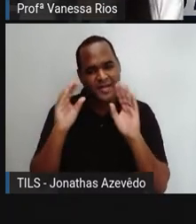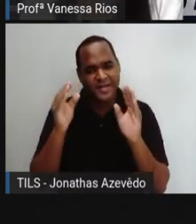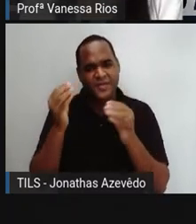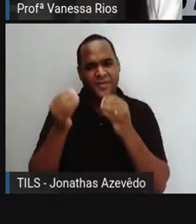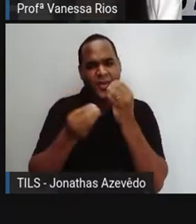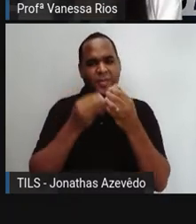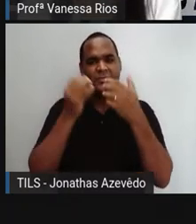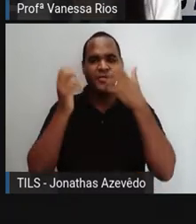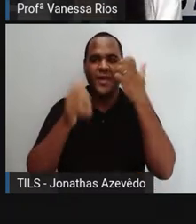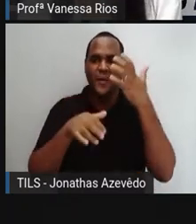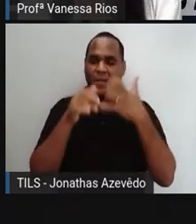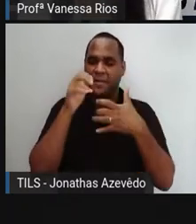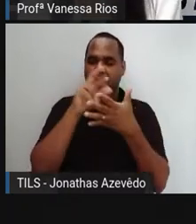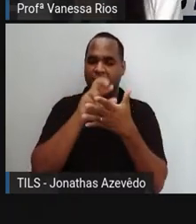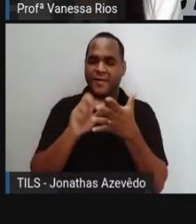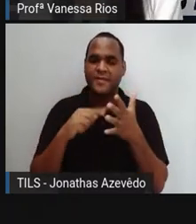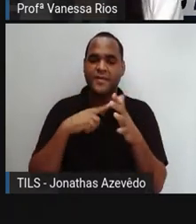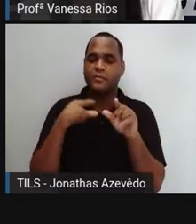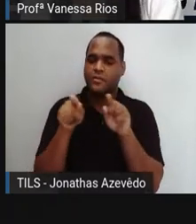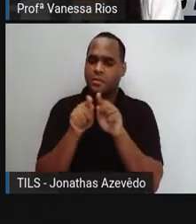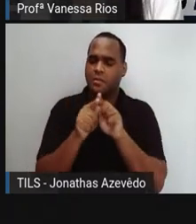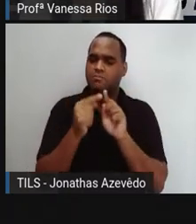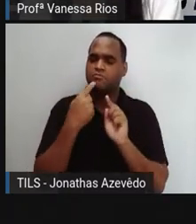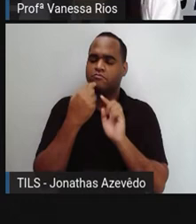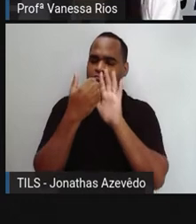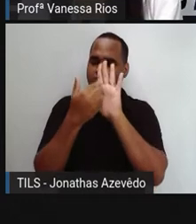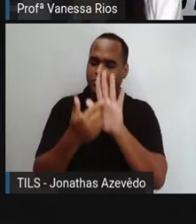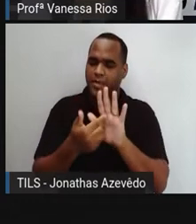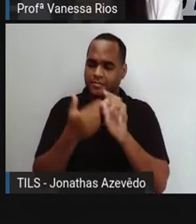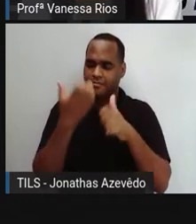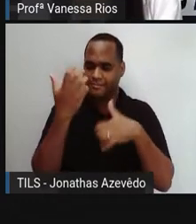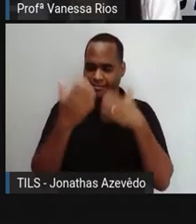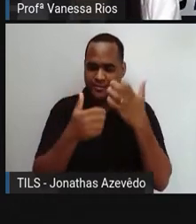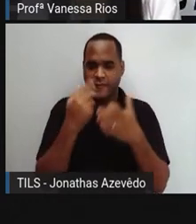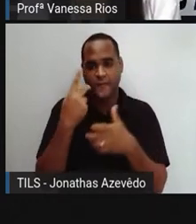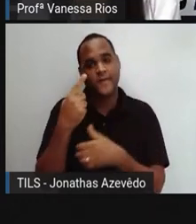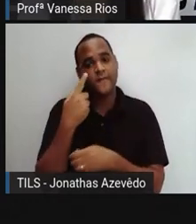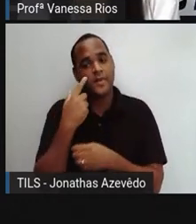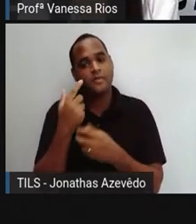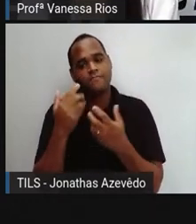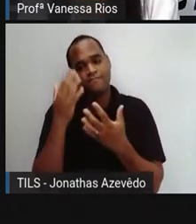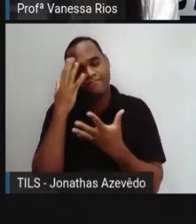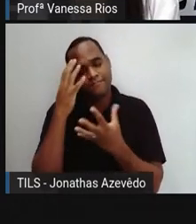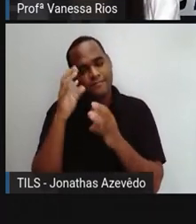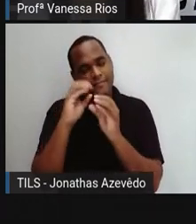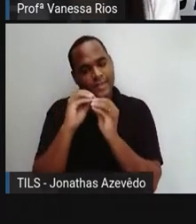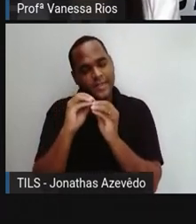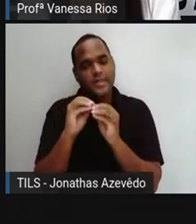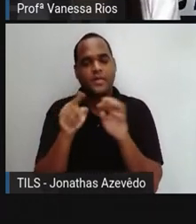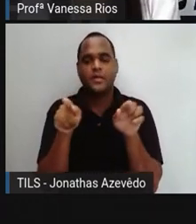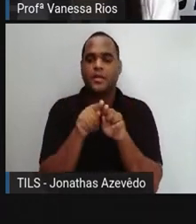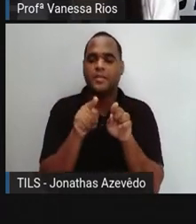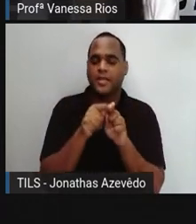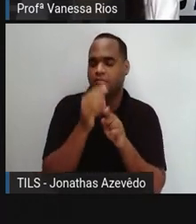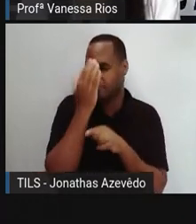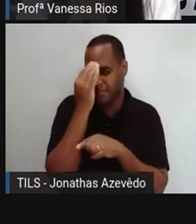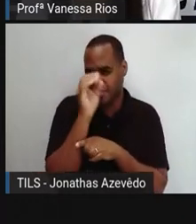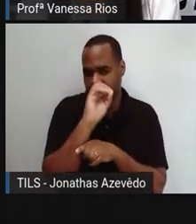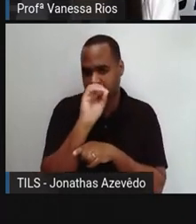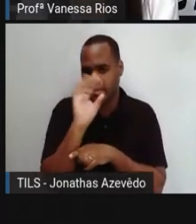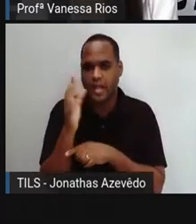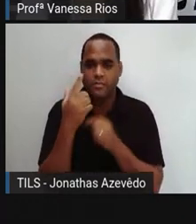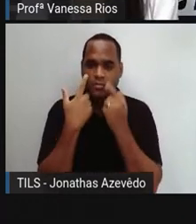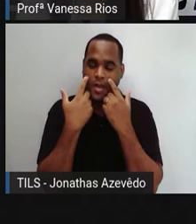explícita, mas também de forma implícita. Aquilo que a gente já depende de interpretação, de entendimento, de